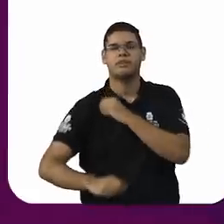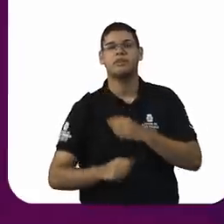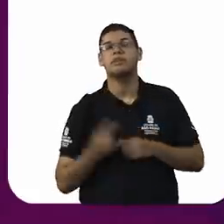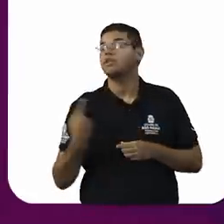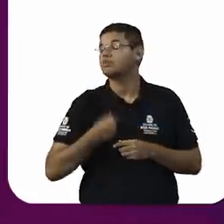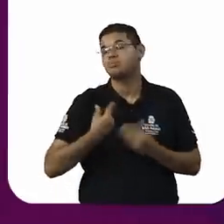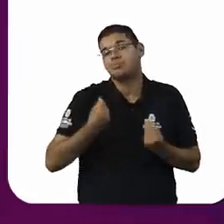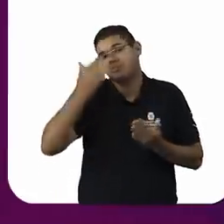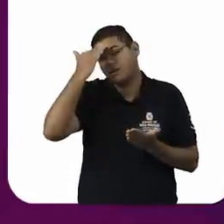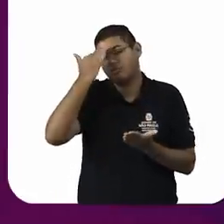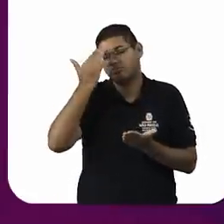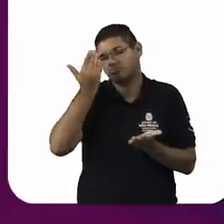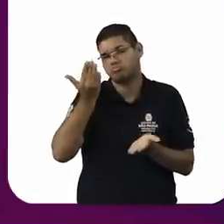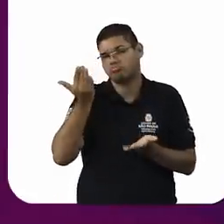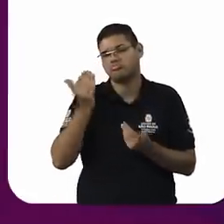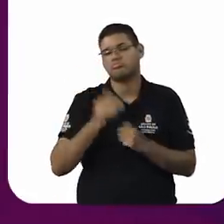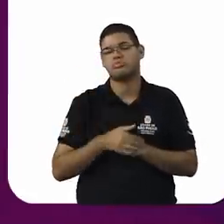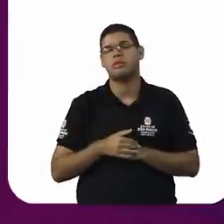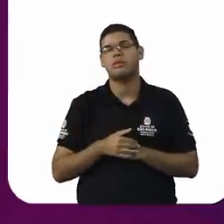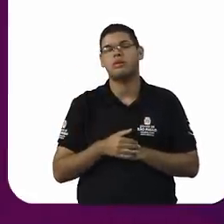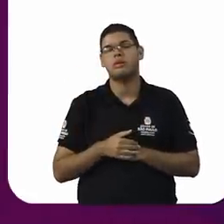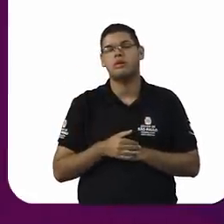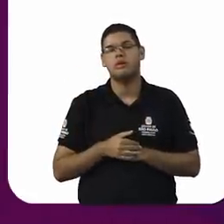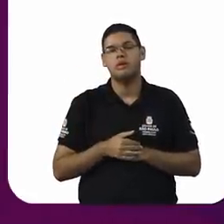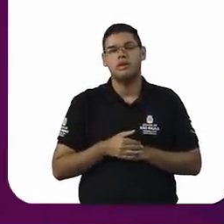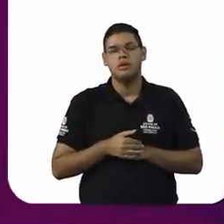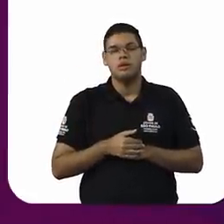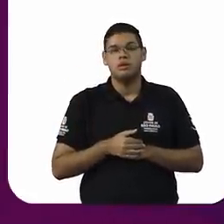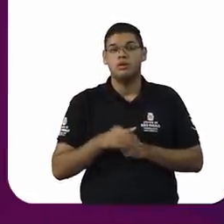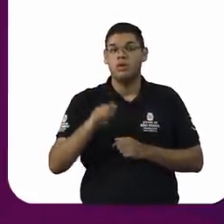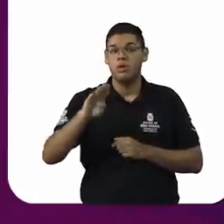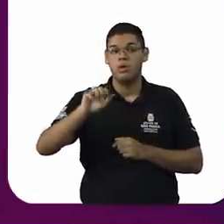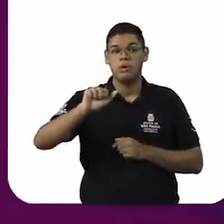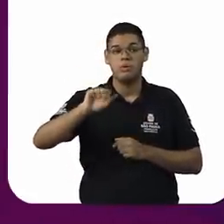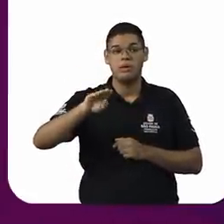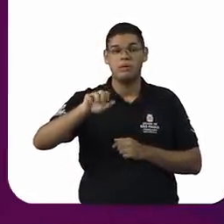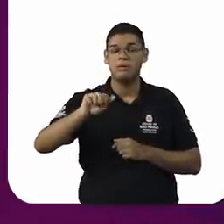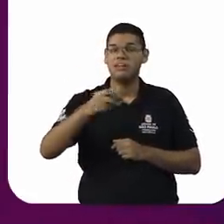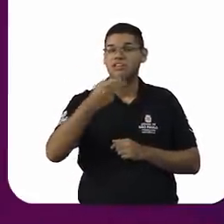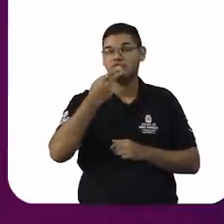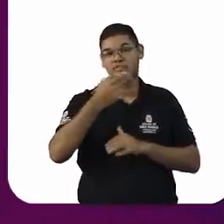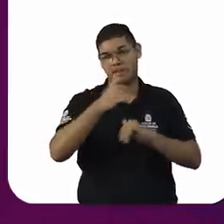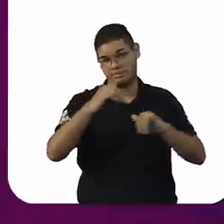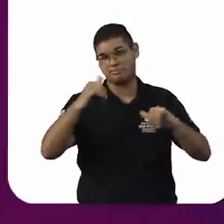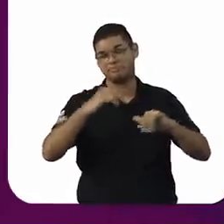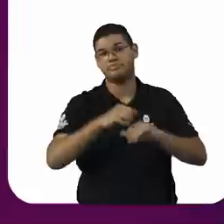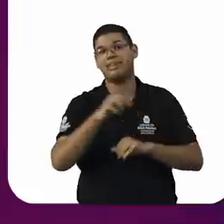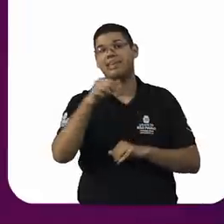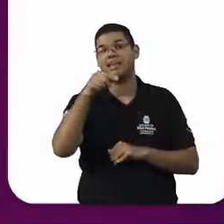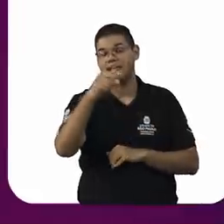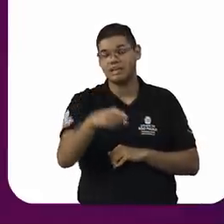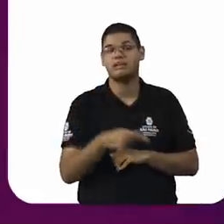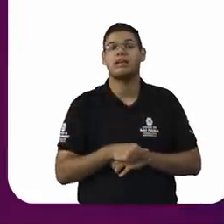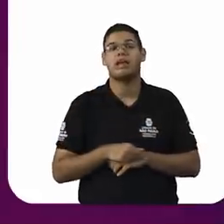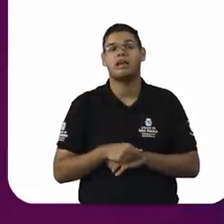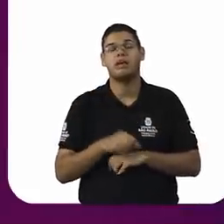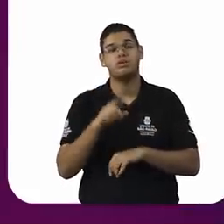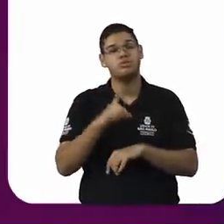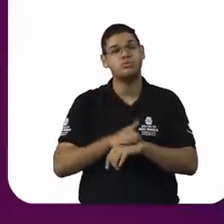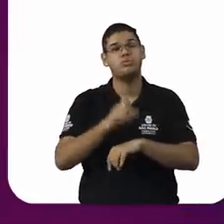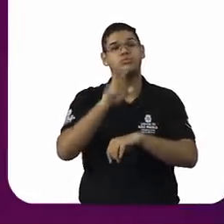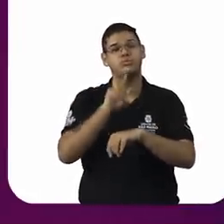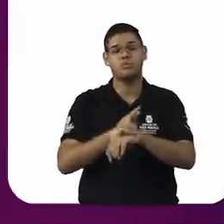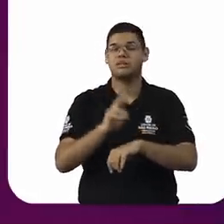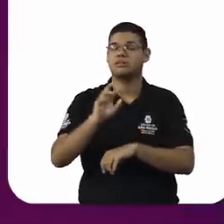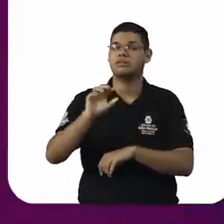E o Babacid, ele dizia alguma coisa, ele é semiótico, é doutor em semiótica. Então, essa